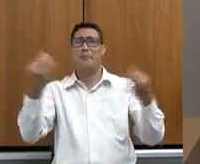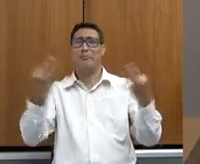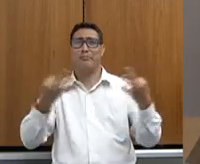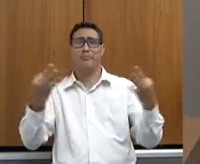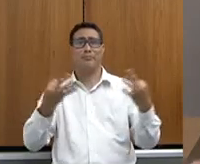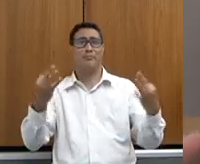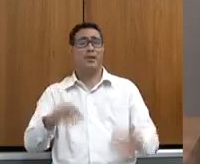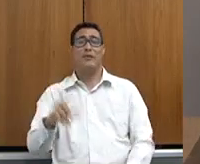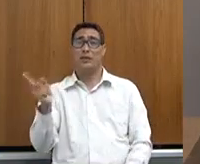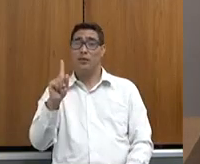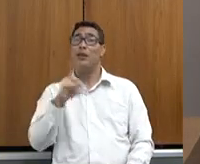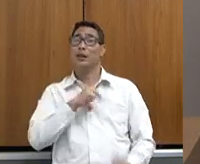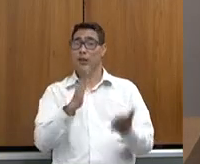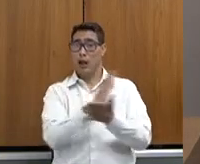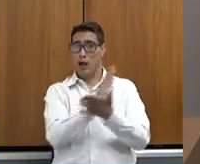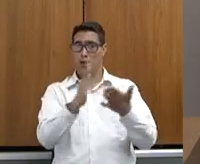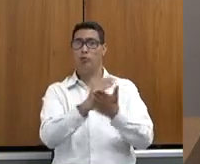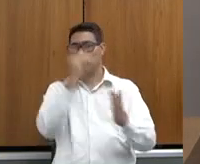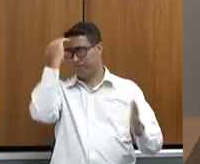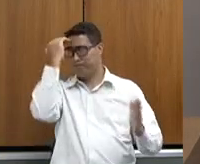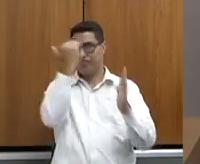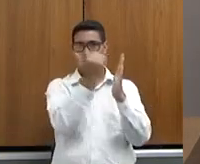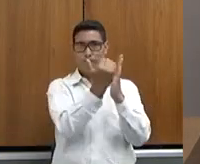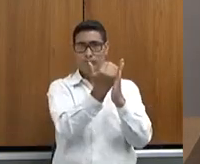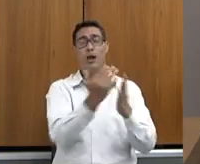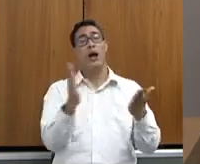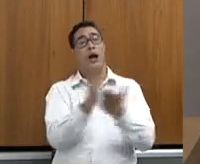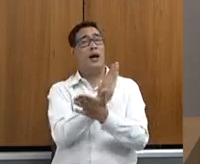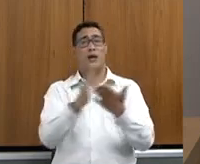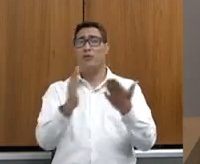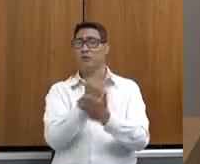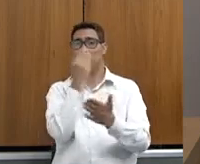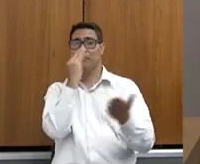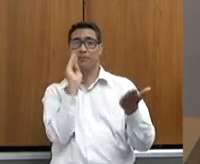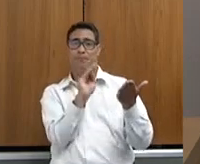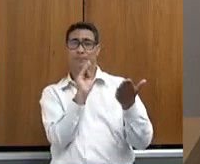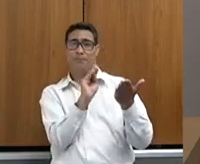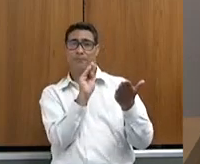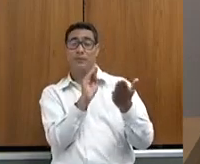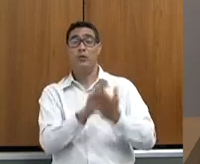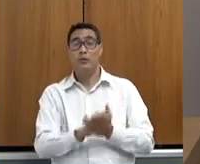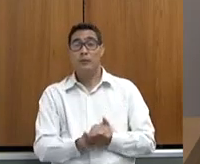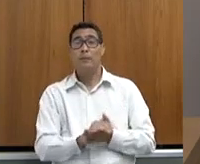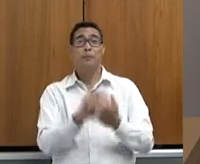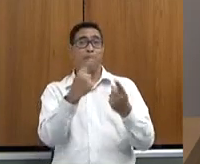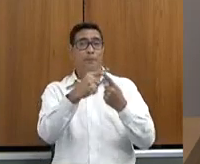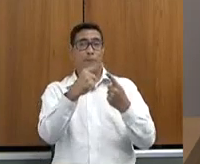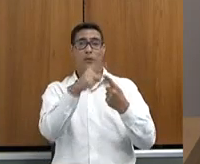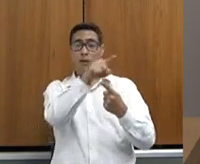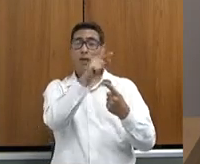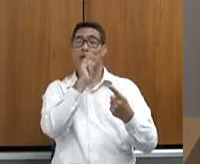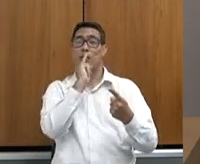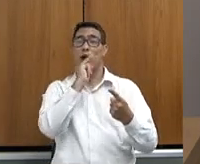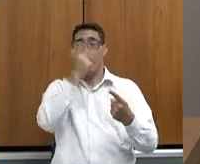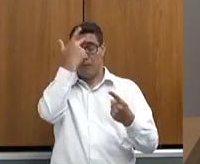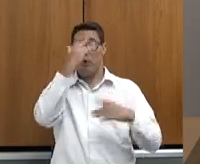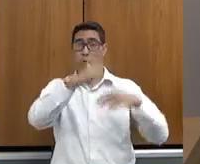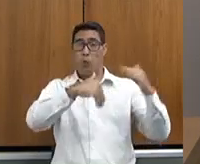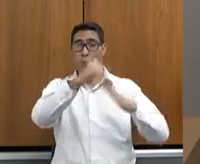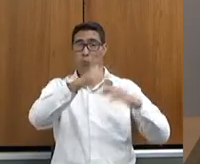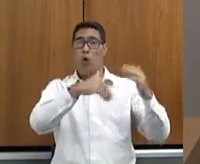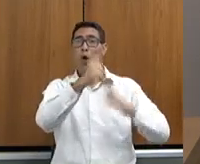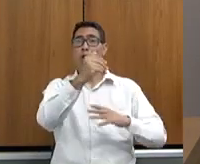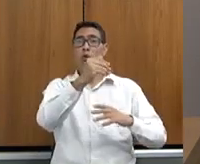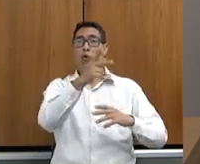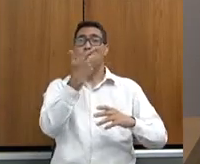Existem aqueles que seguem, existem aqueles que às vezes não seguem, porque muitas vezes o produtor acha que colocou um certificado do IMA na parede, ele não precisa